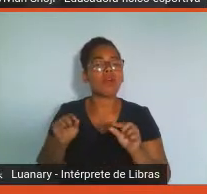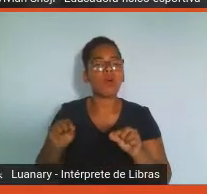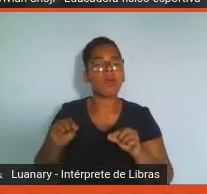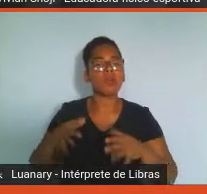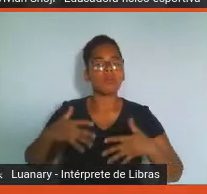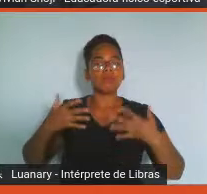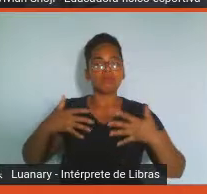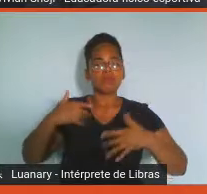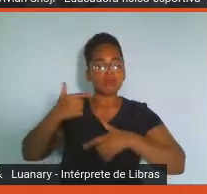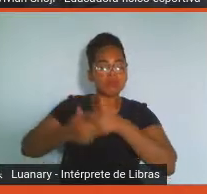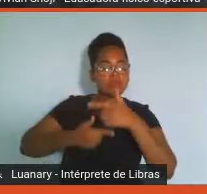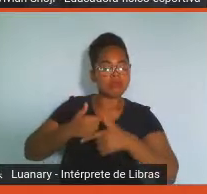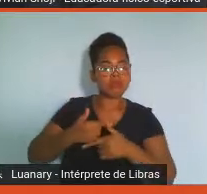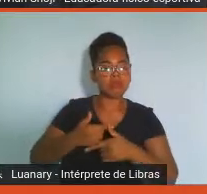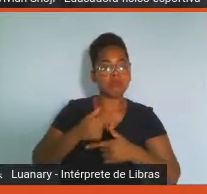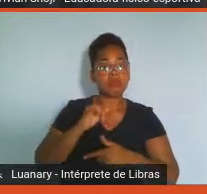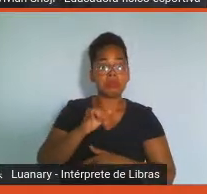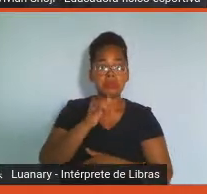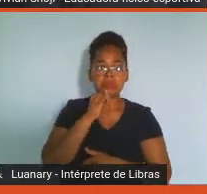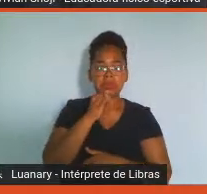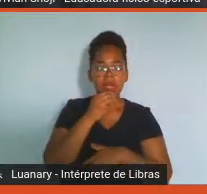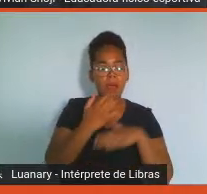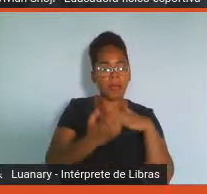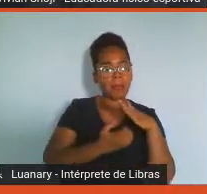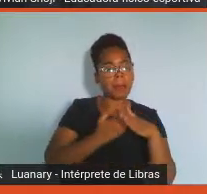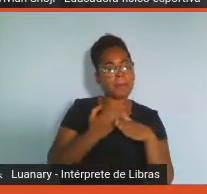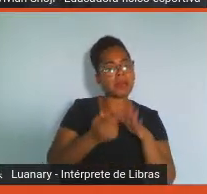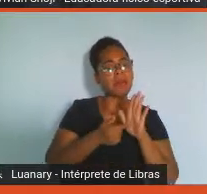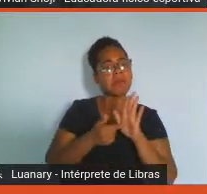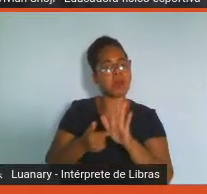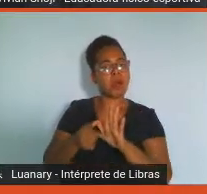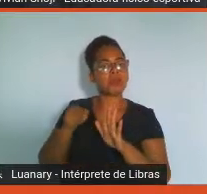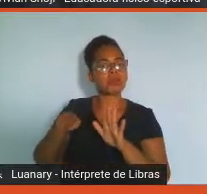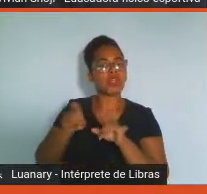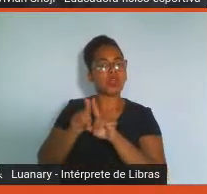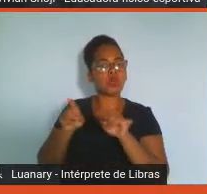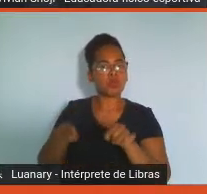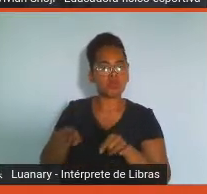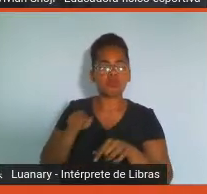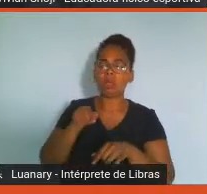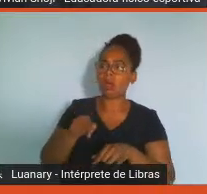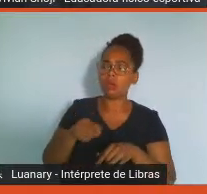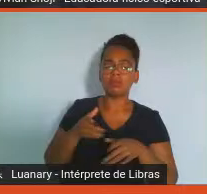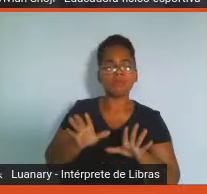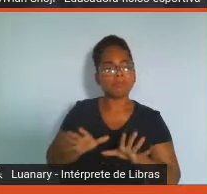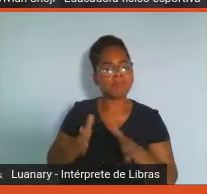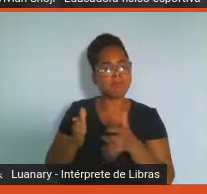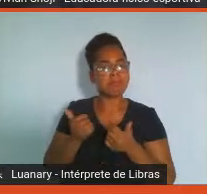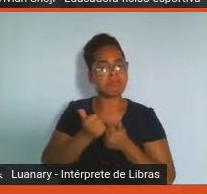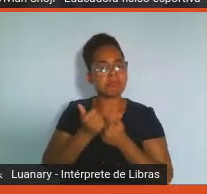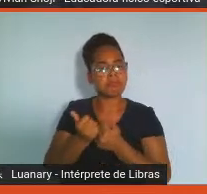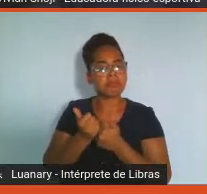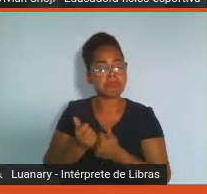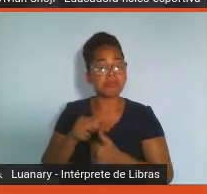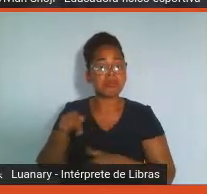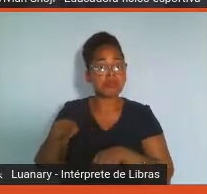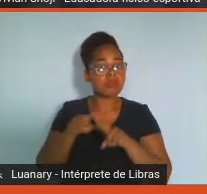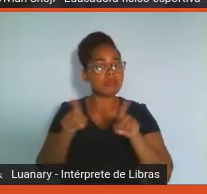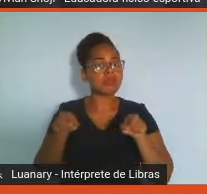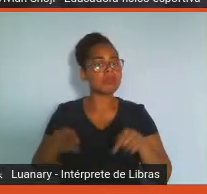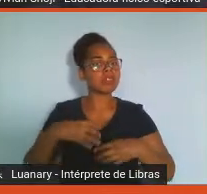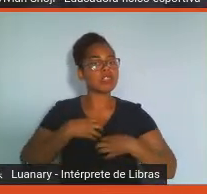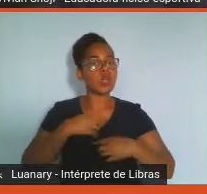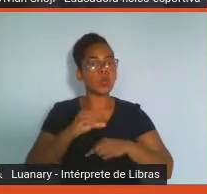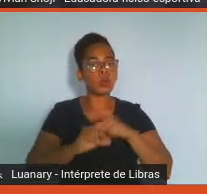que a empresa demonstra consideração pelos funcionários, esse comportamento eleva o sentimento de união e de